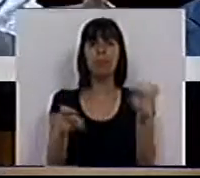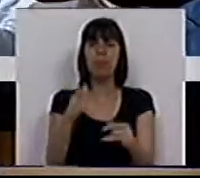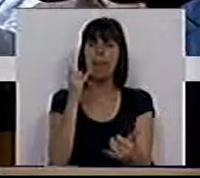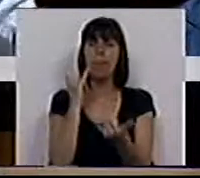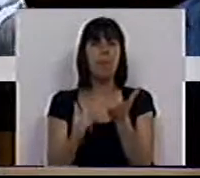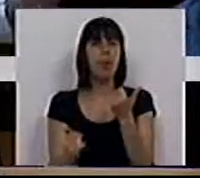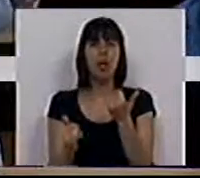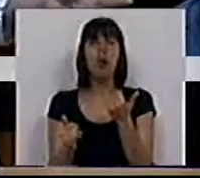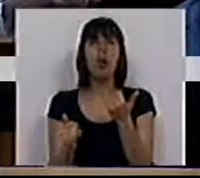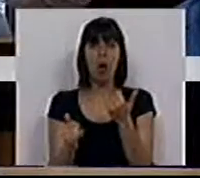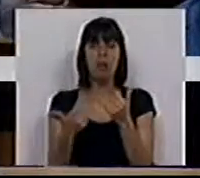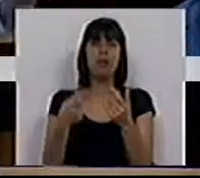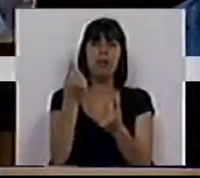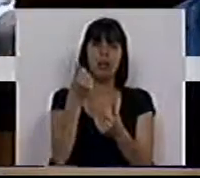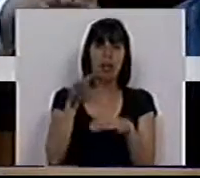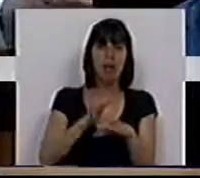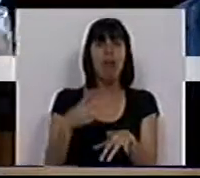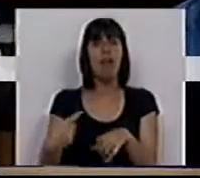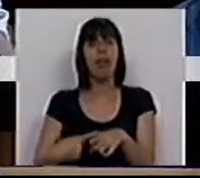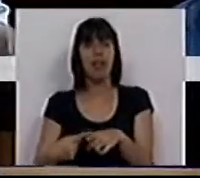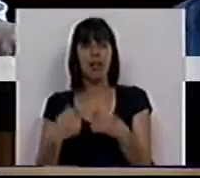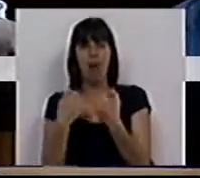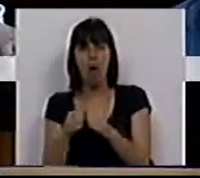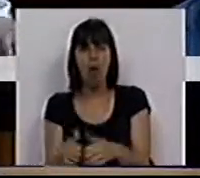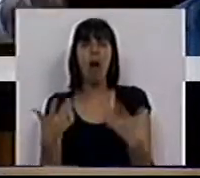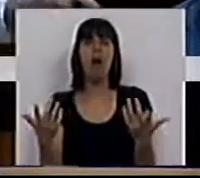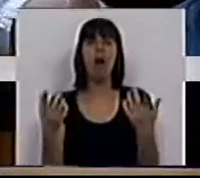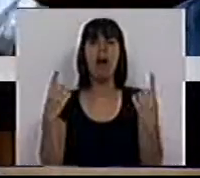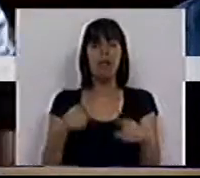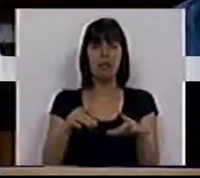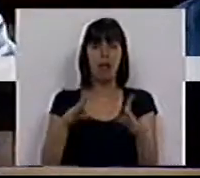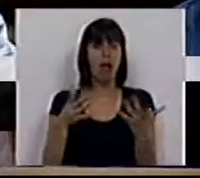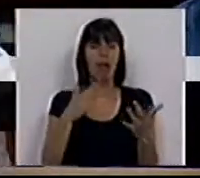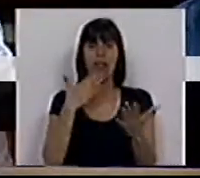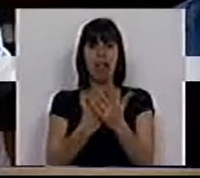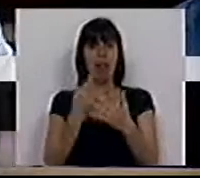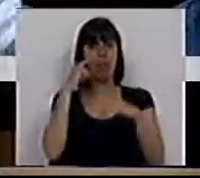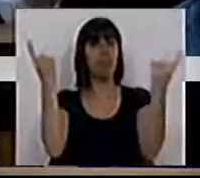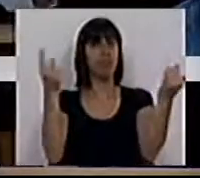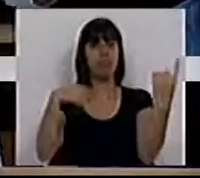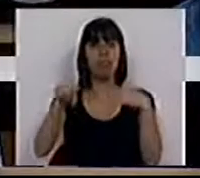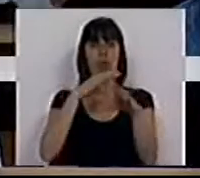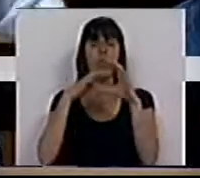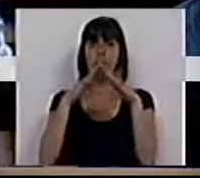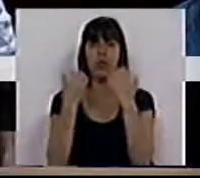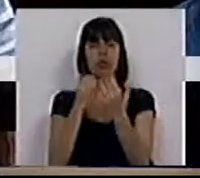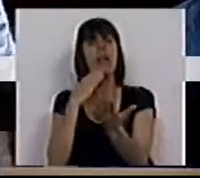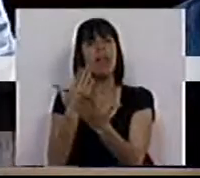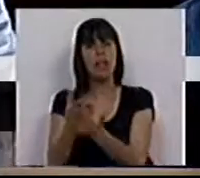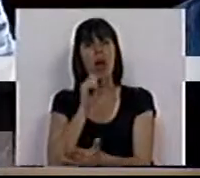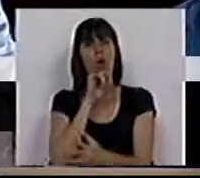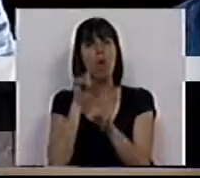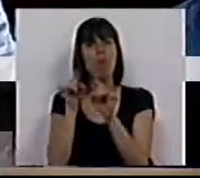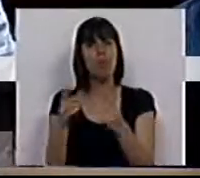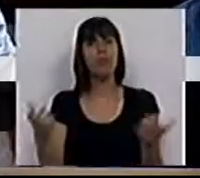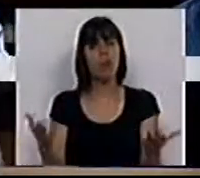tão perigosa de capitais, de interesses obscuros que têm minado a nossa comunicação social e dar uma oportunidade